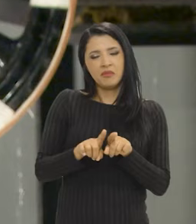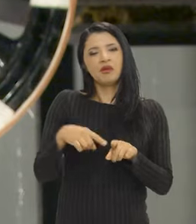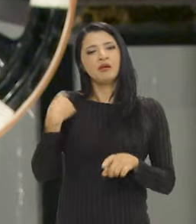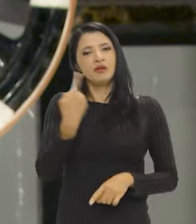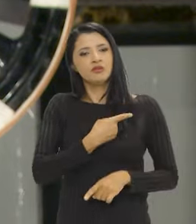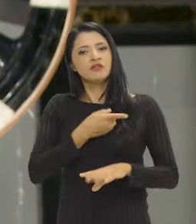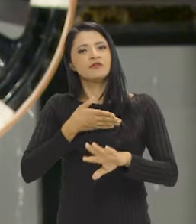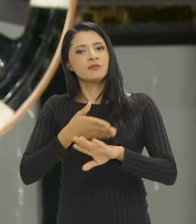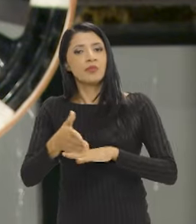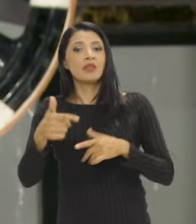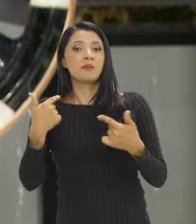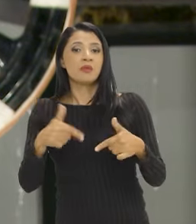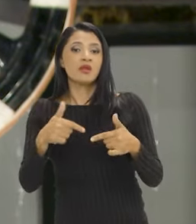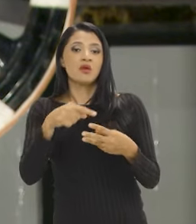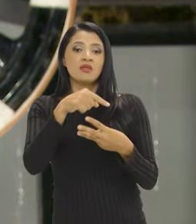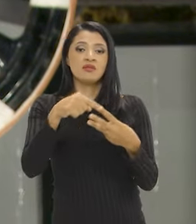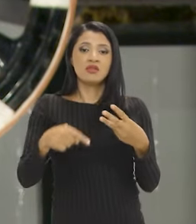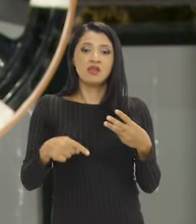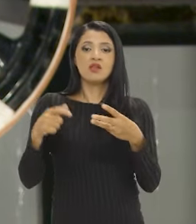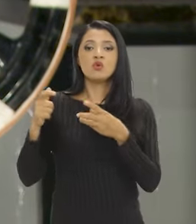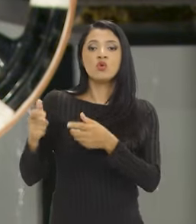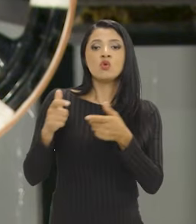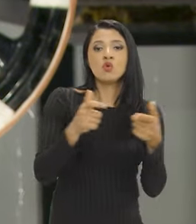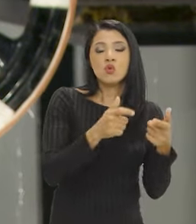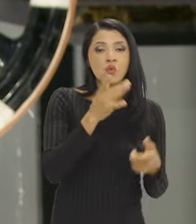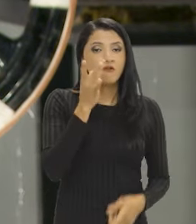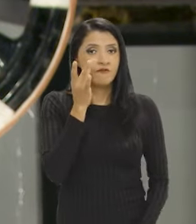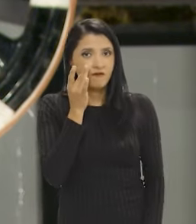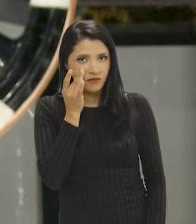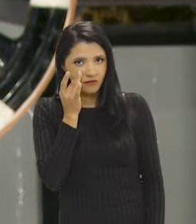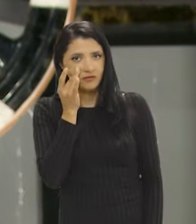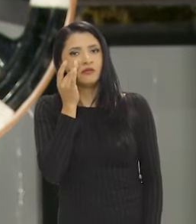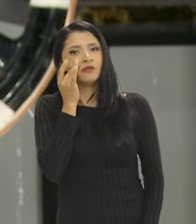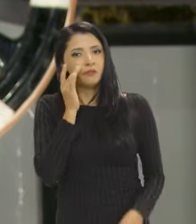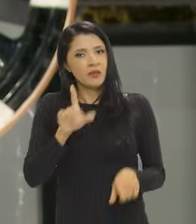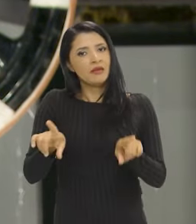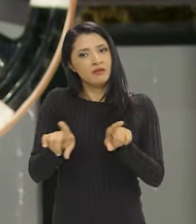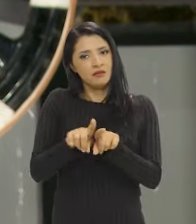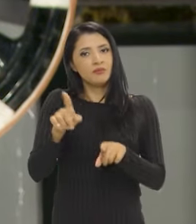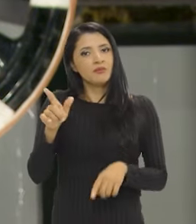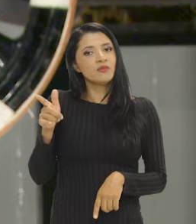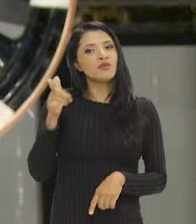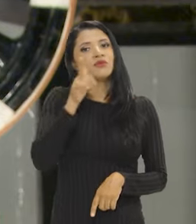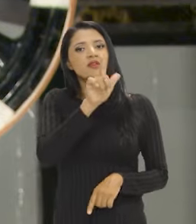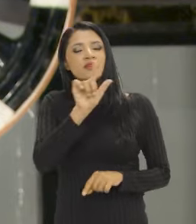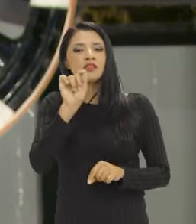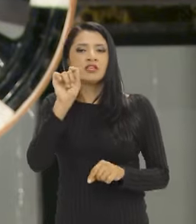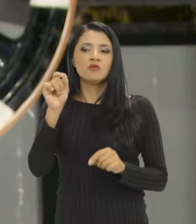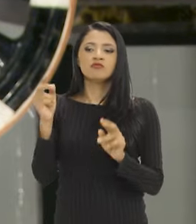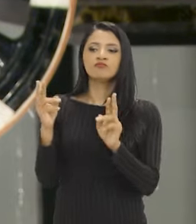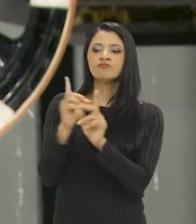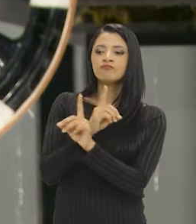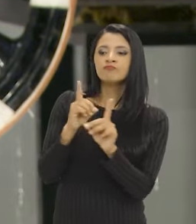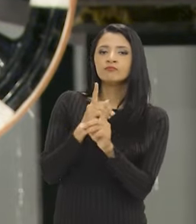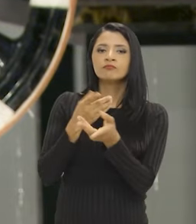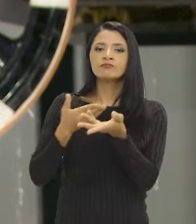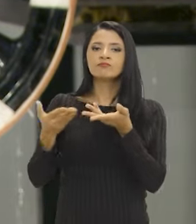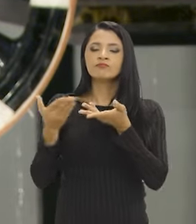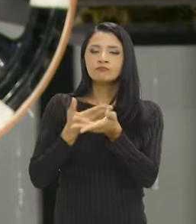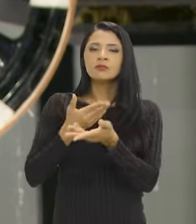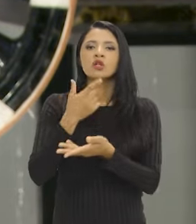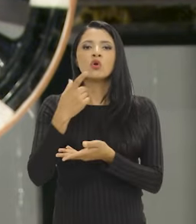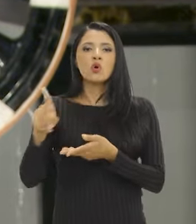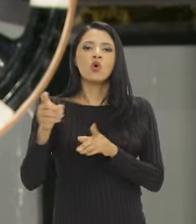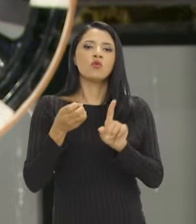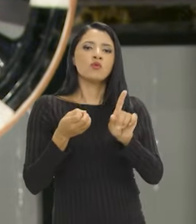acabou operando em três lugares físicos, além disso, conseguimos estabelecer um diálogo